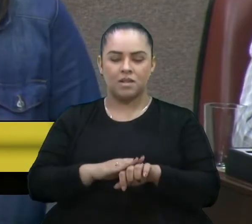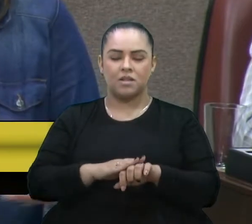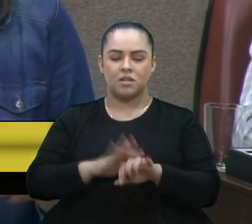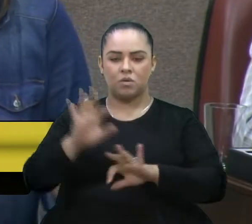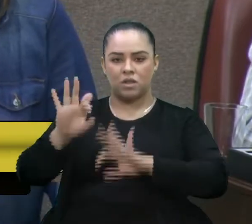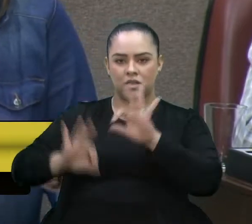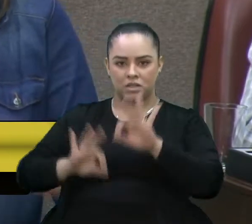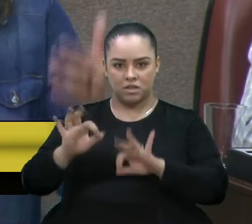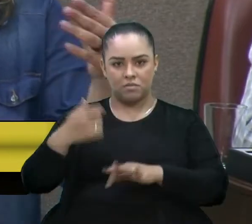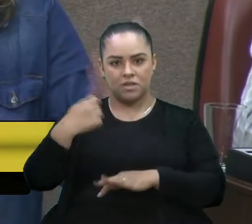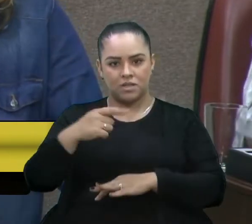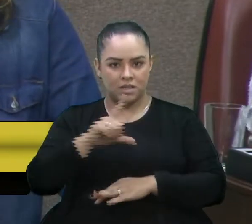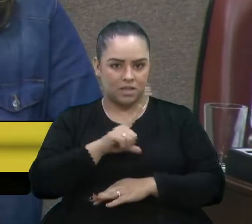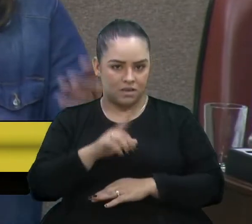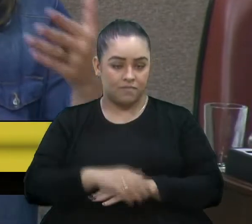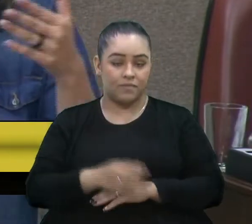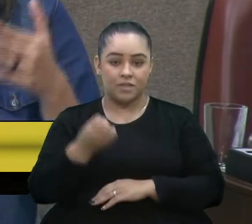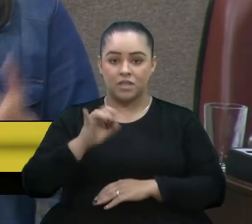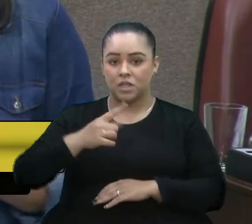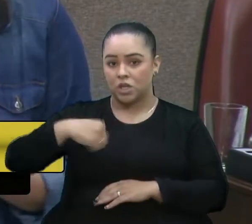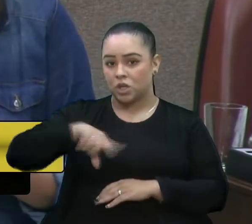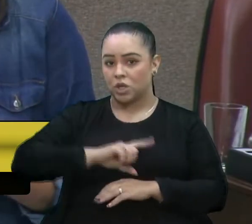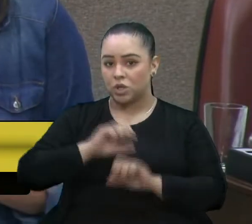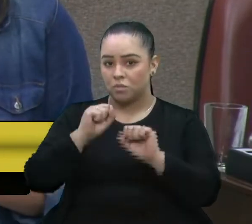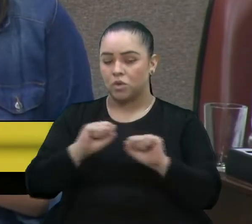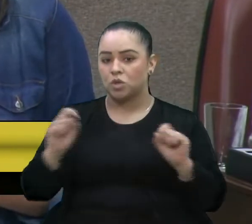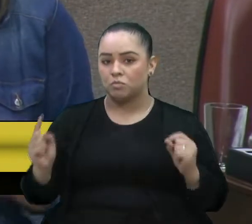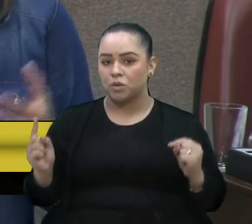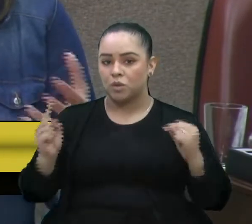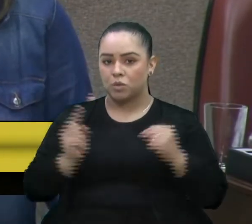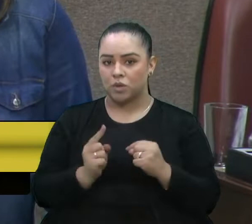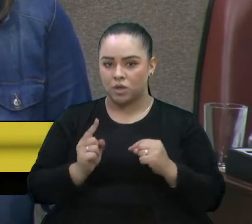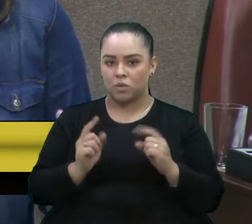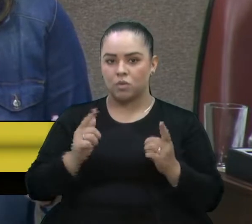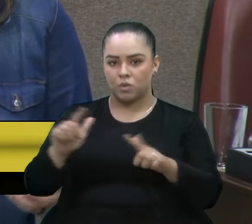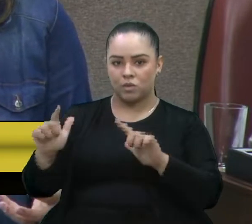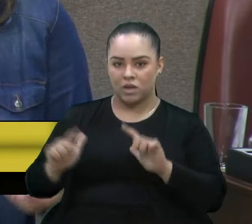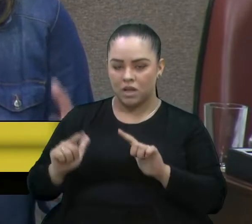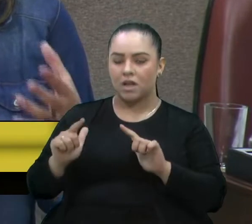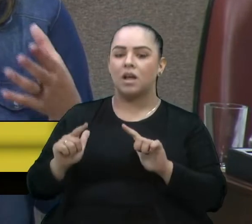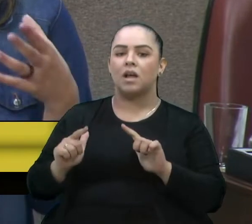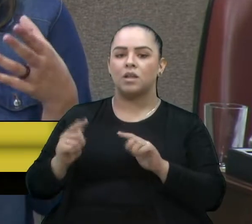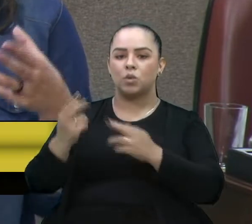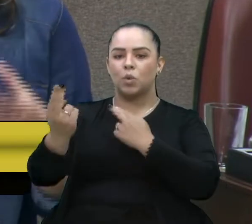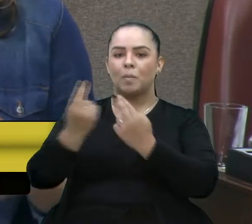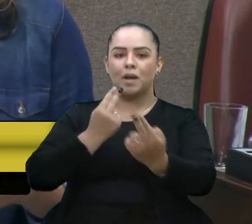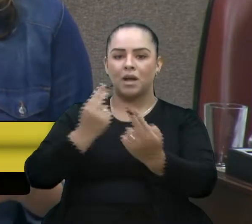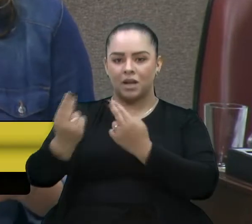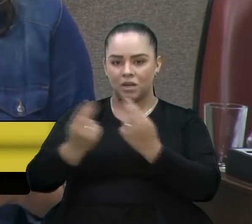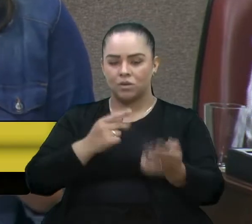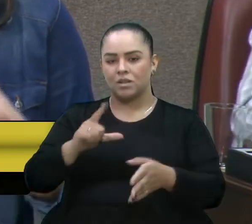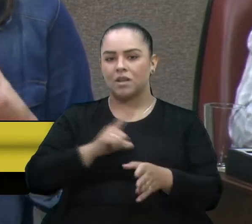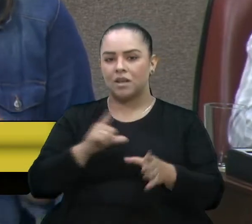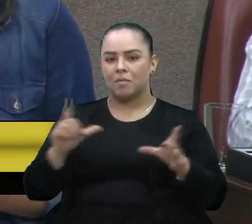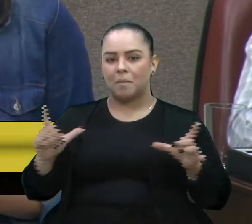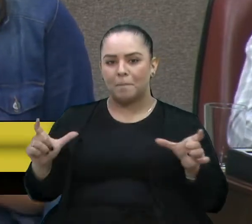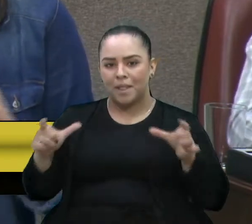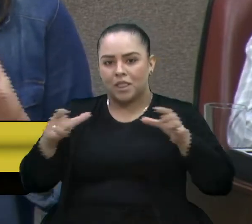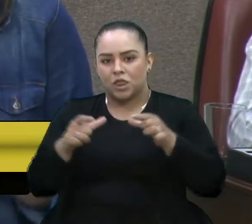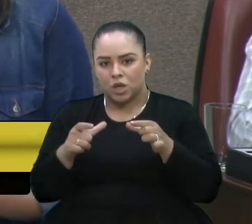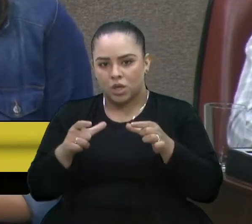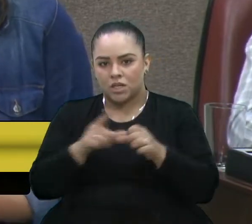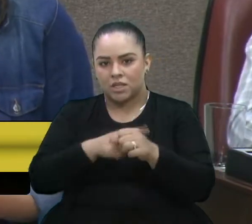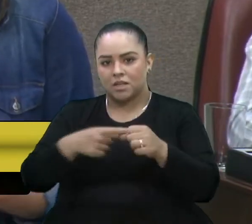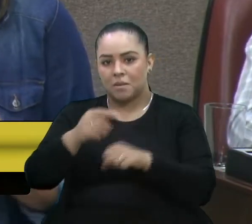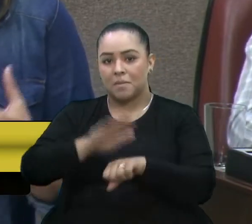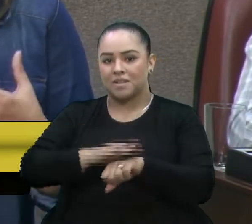levar. Então, se a gente pode diminuir o perímetro urbano, fazer uma cidade mais compacta, é melhor, mais